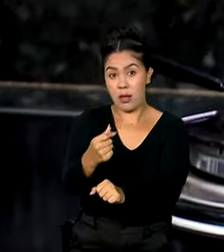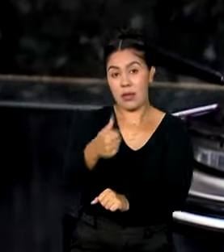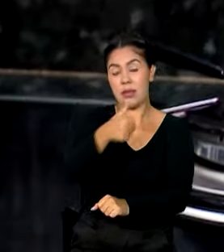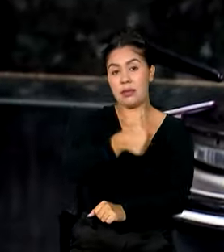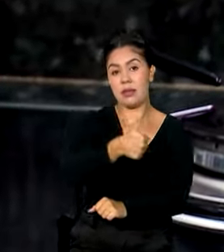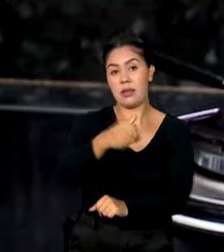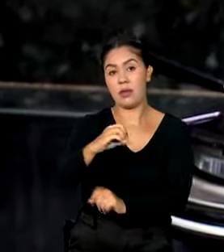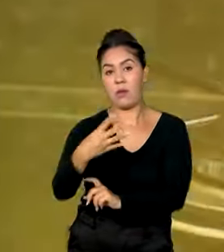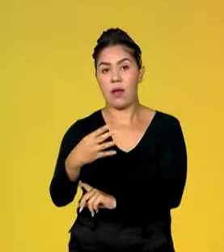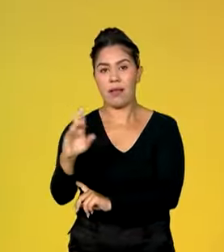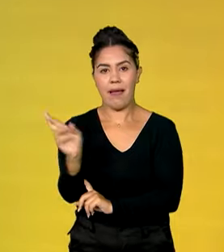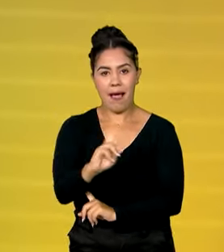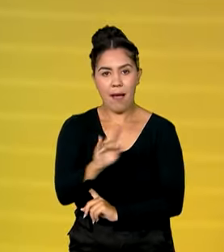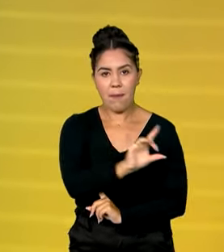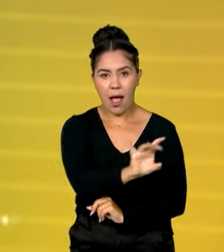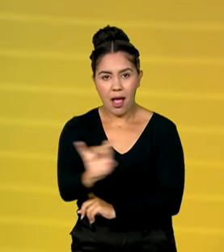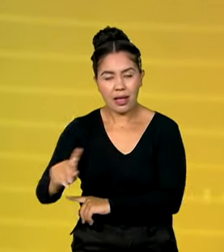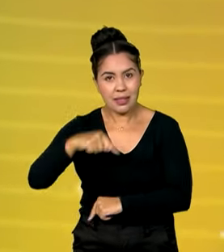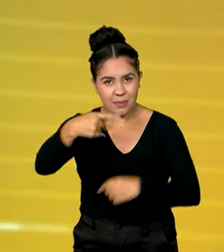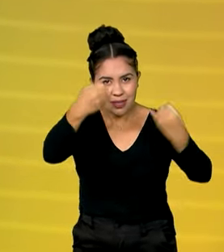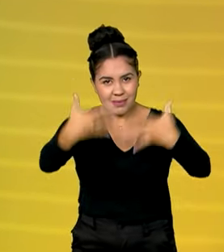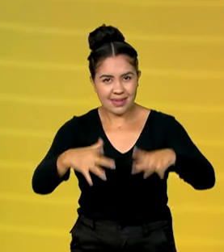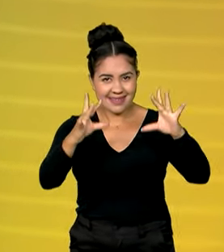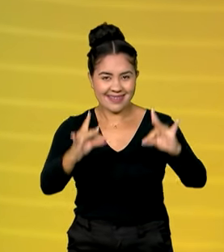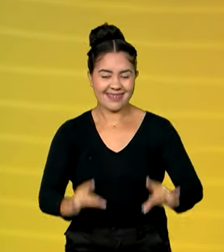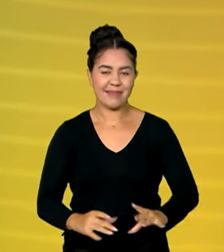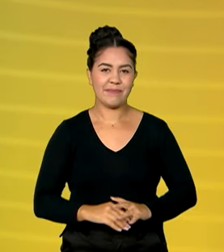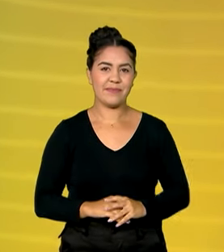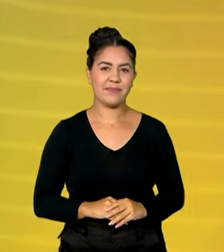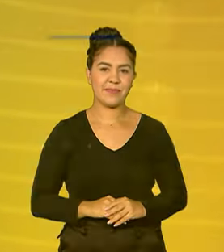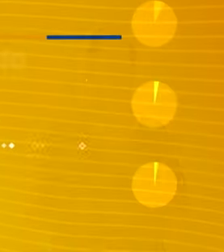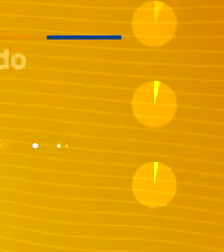104 reais. Os detalhes, você confere já já.